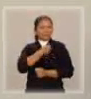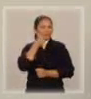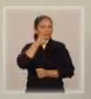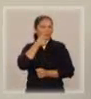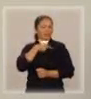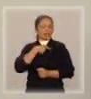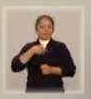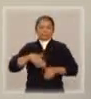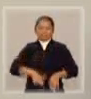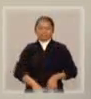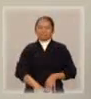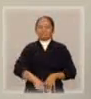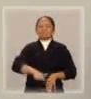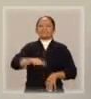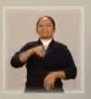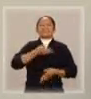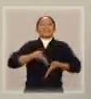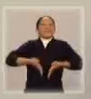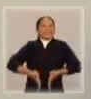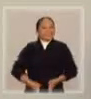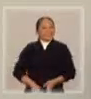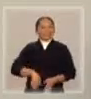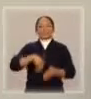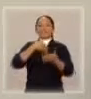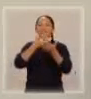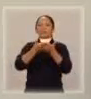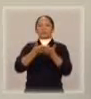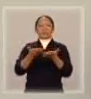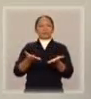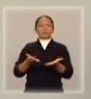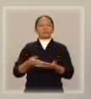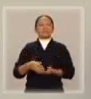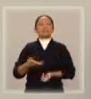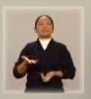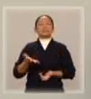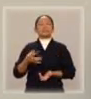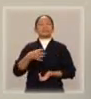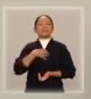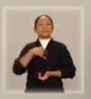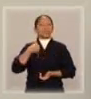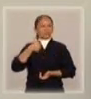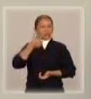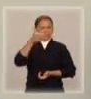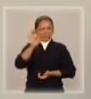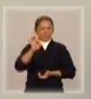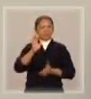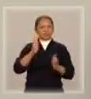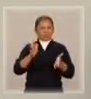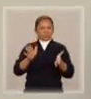desde o nascimento até a data de hoje, que ela está em torno de dez anos,